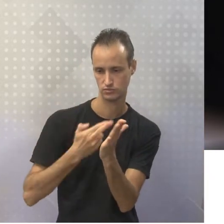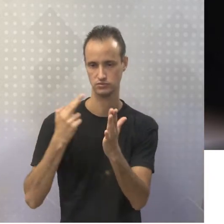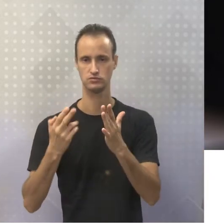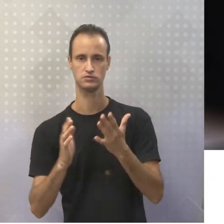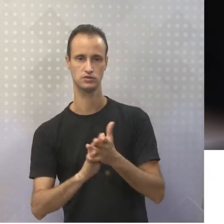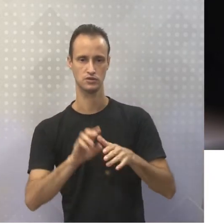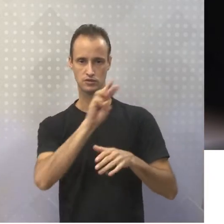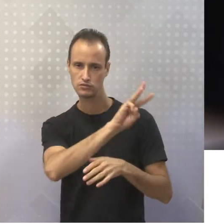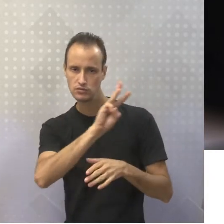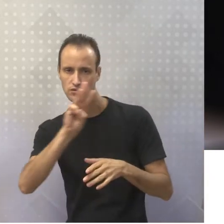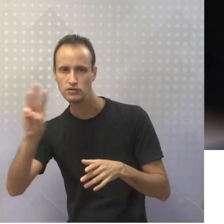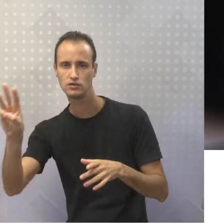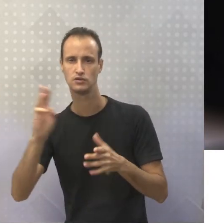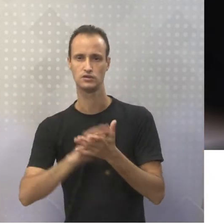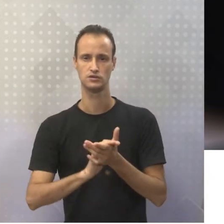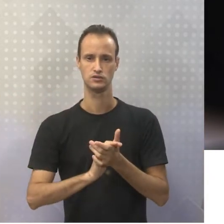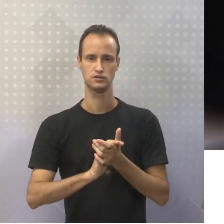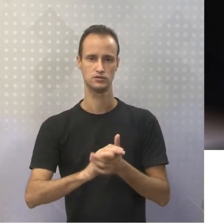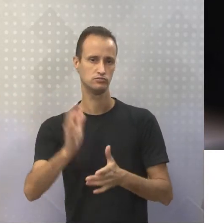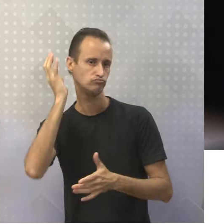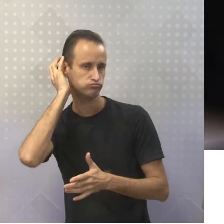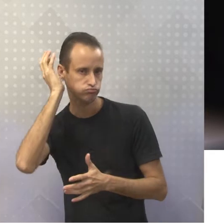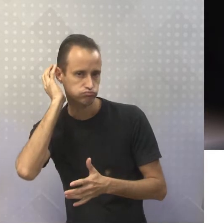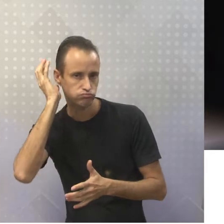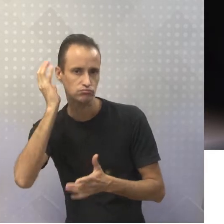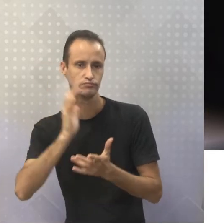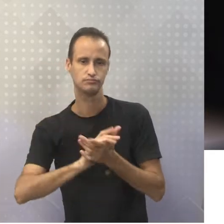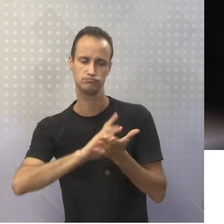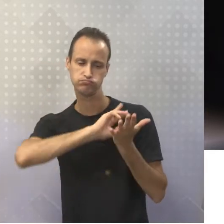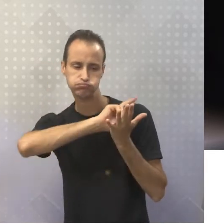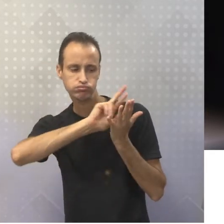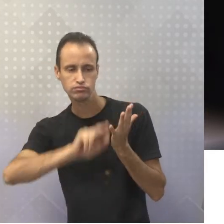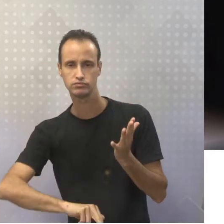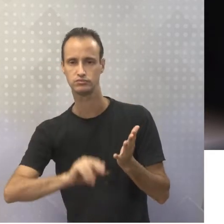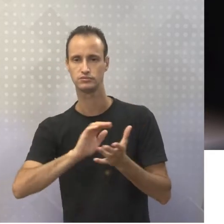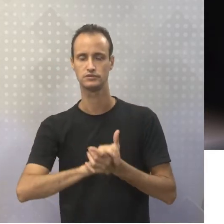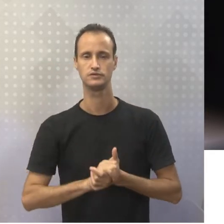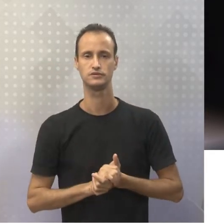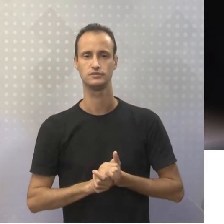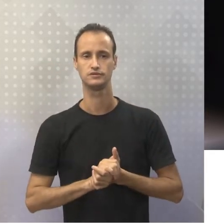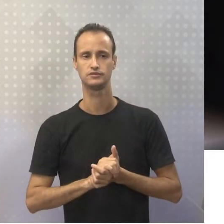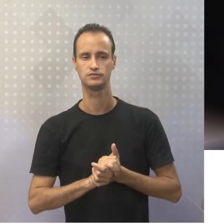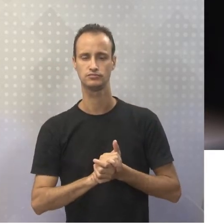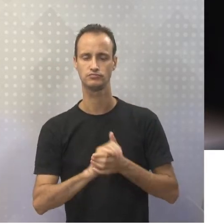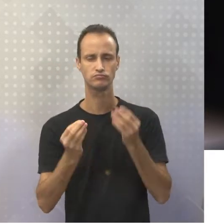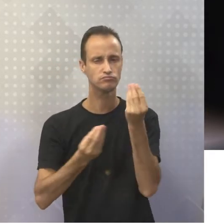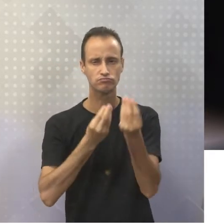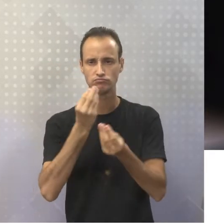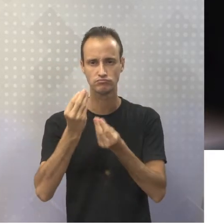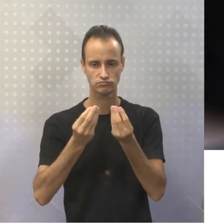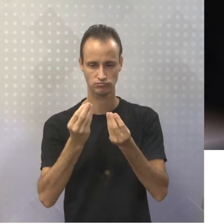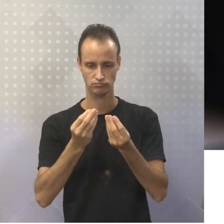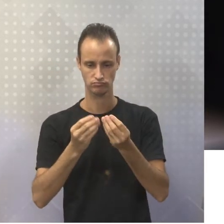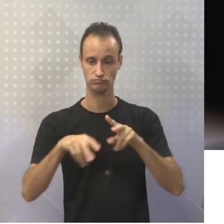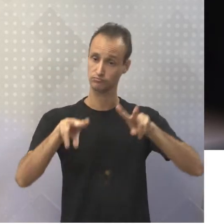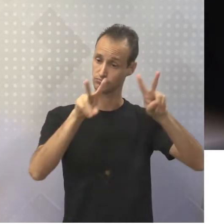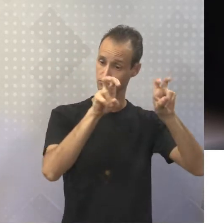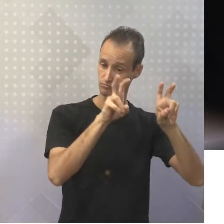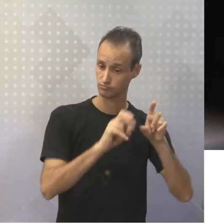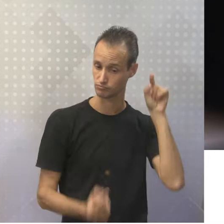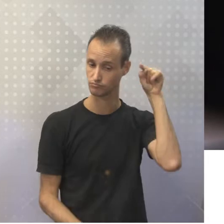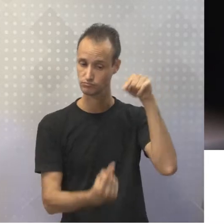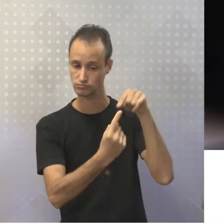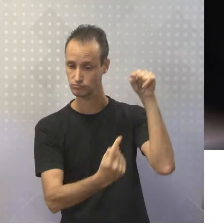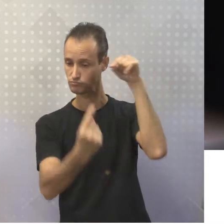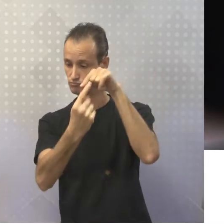sites da internet, programas de rádio e de televisão. O perfil desses veículos determina o tema. Ou